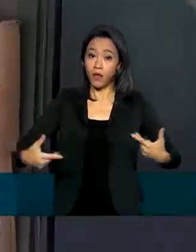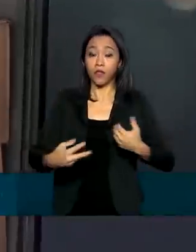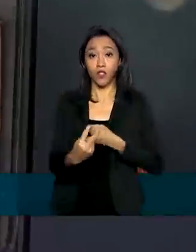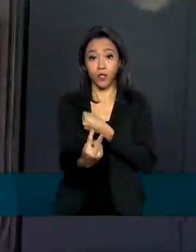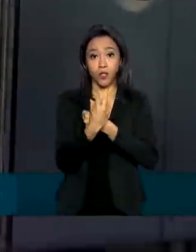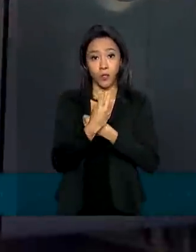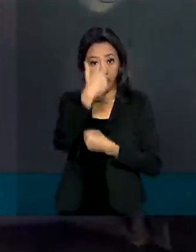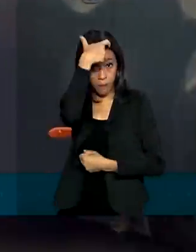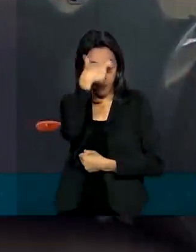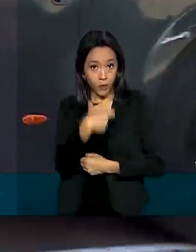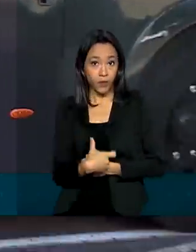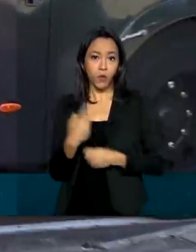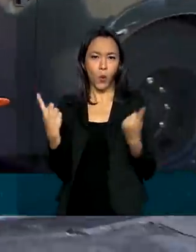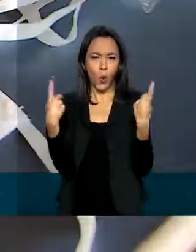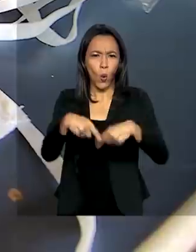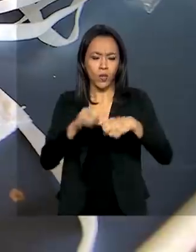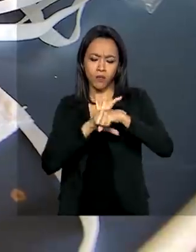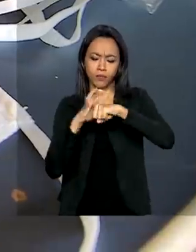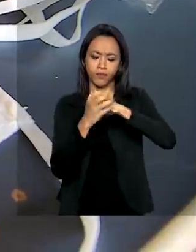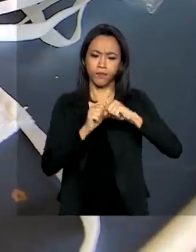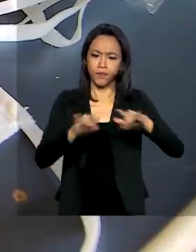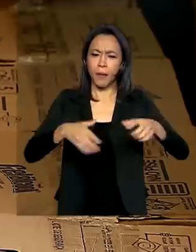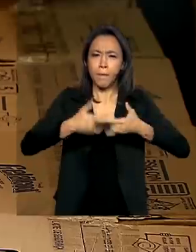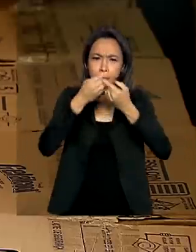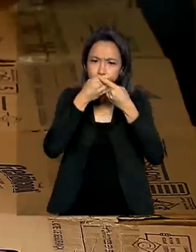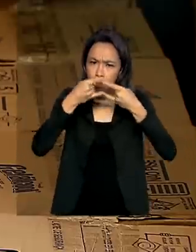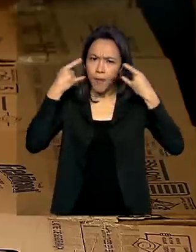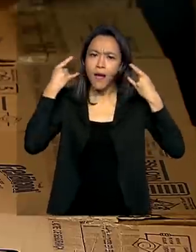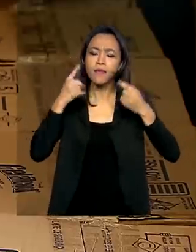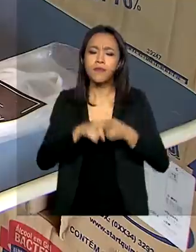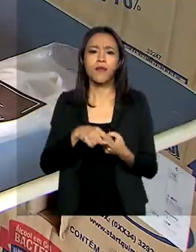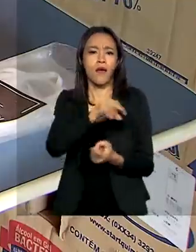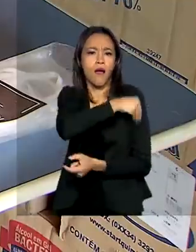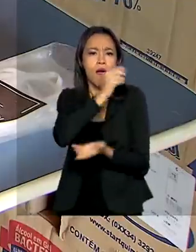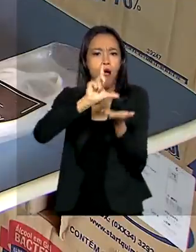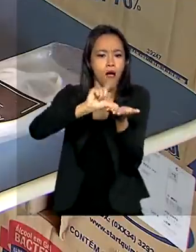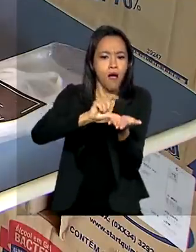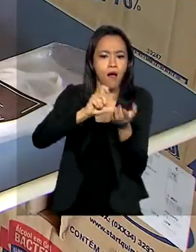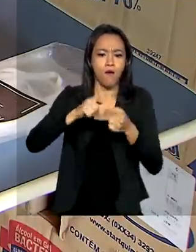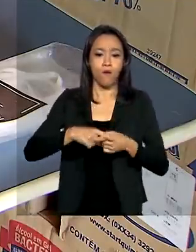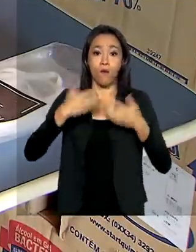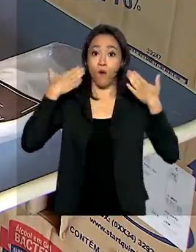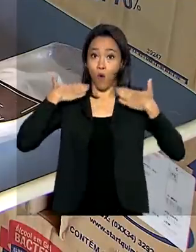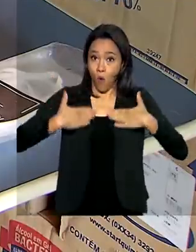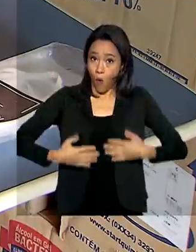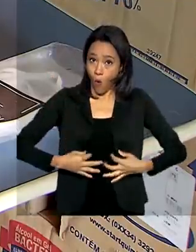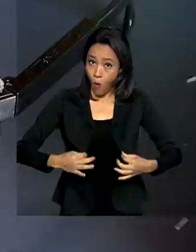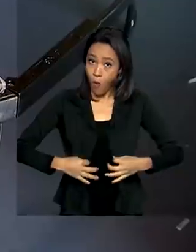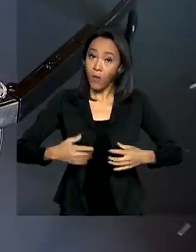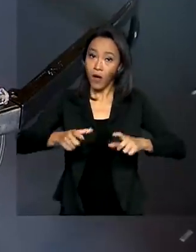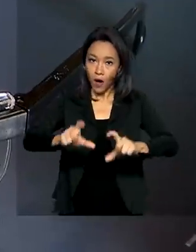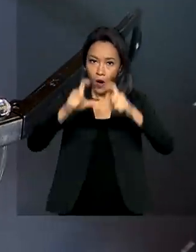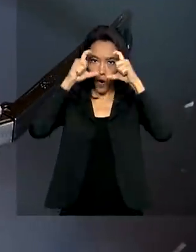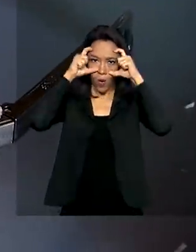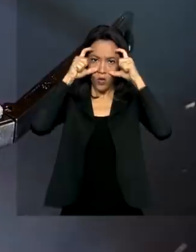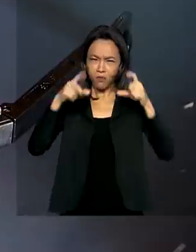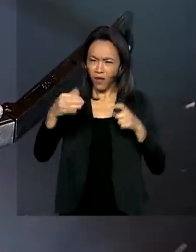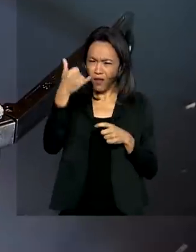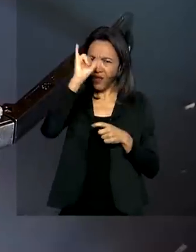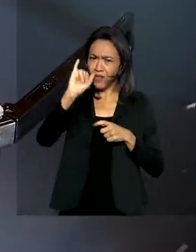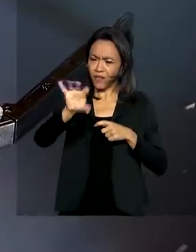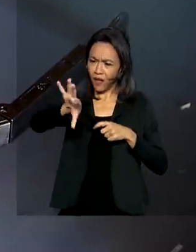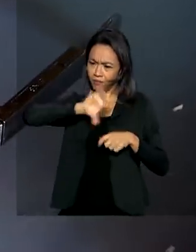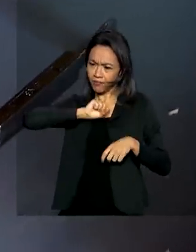contra a Covid-19. São máscaras, álcool em gel, avental e óculos de proteção para evitar a